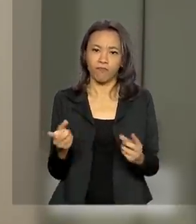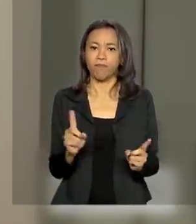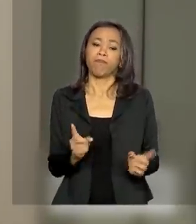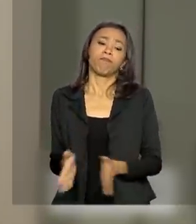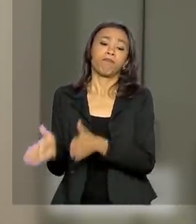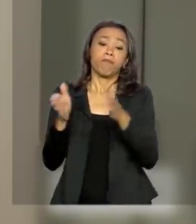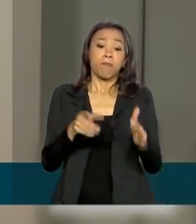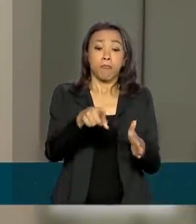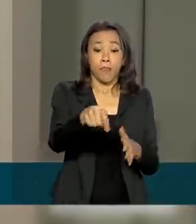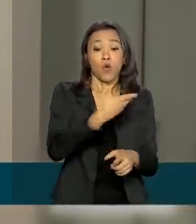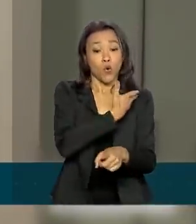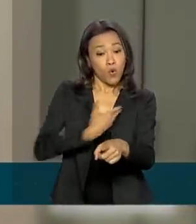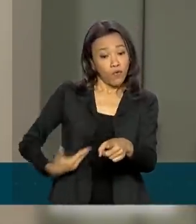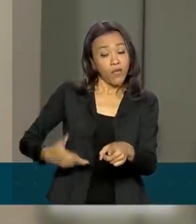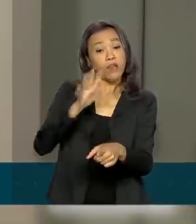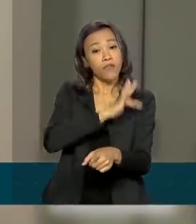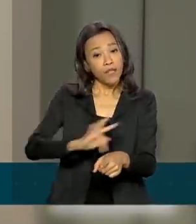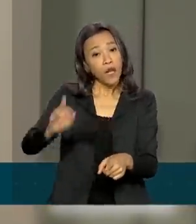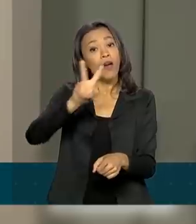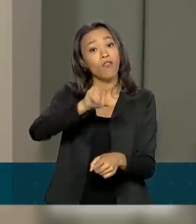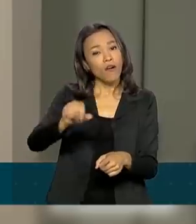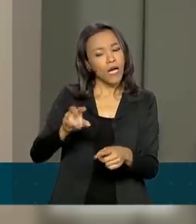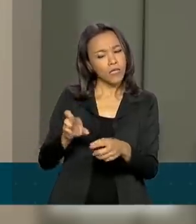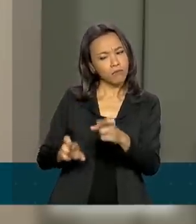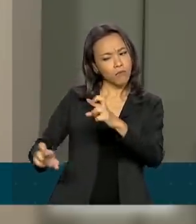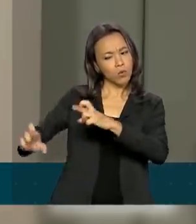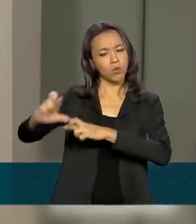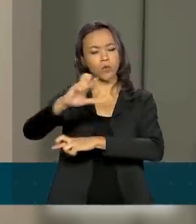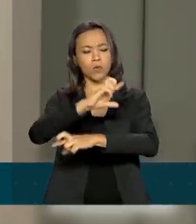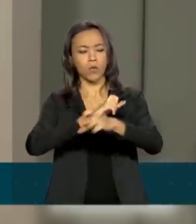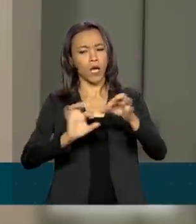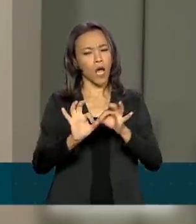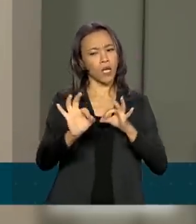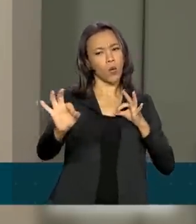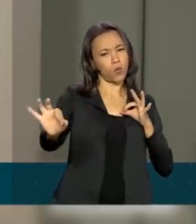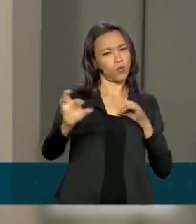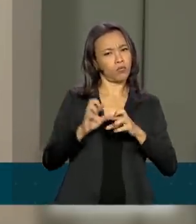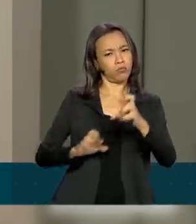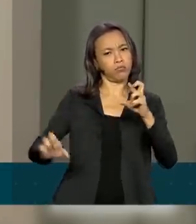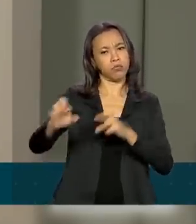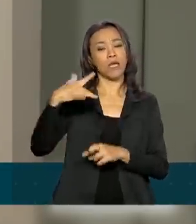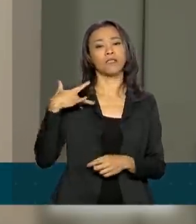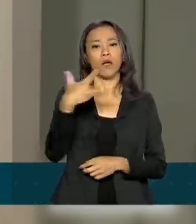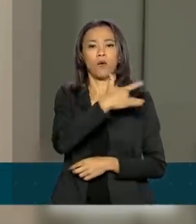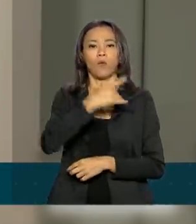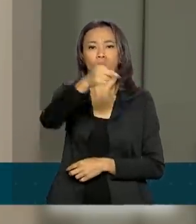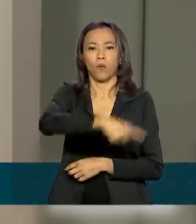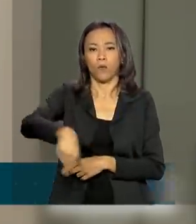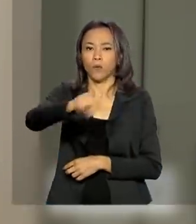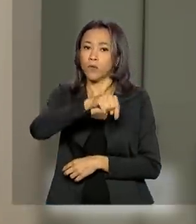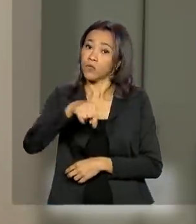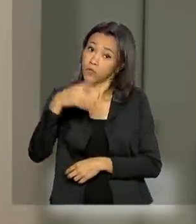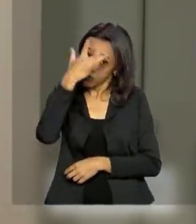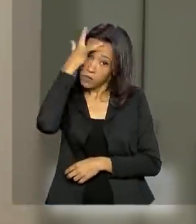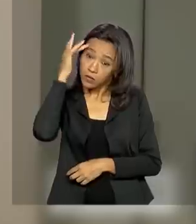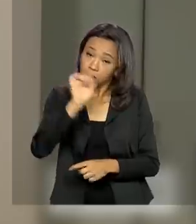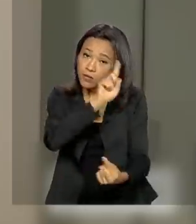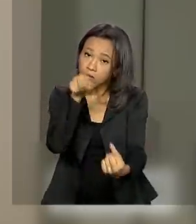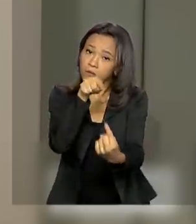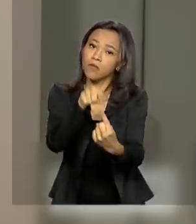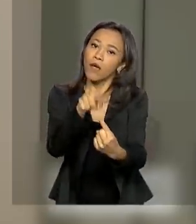anunciou que fará o monitoramento à distância da saúde da população. Os objetivos são